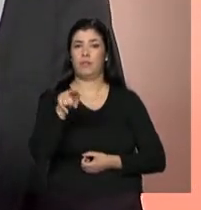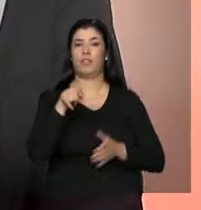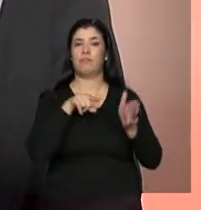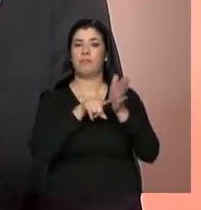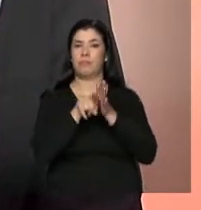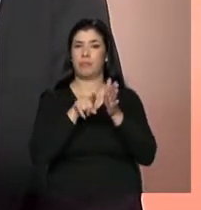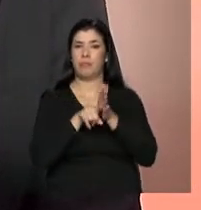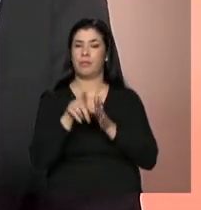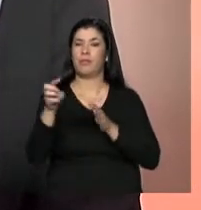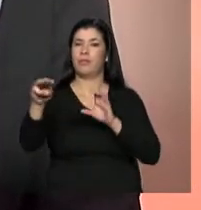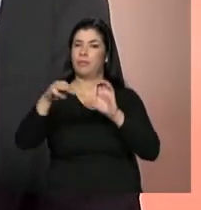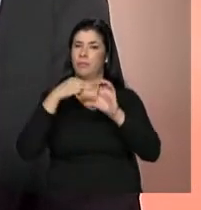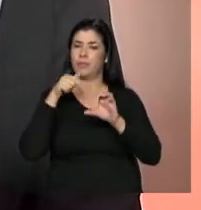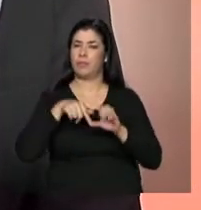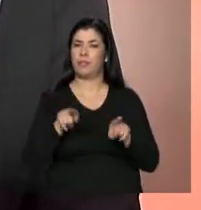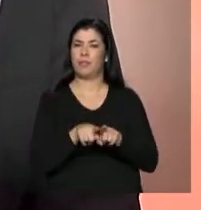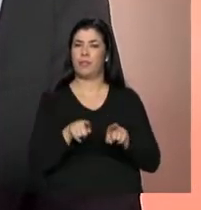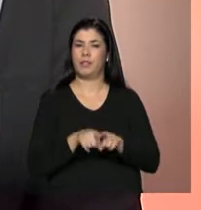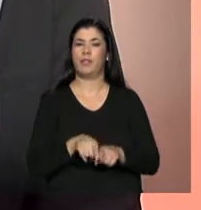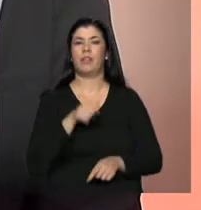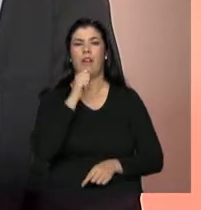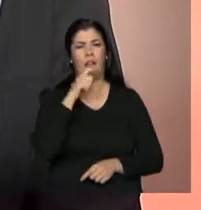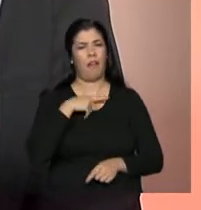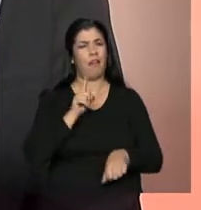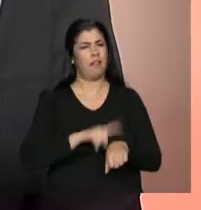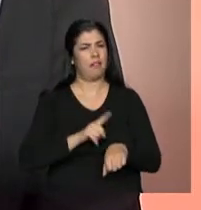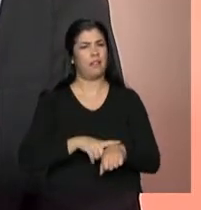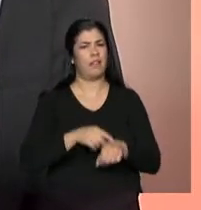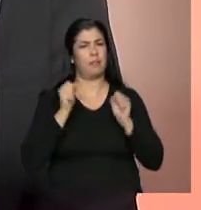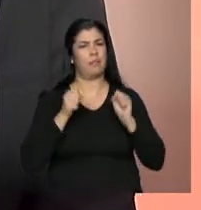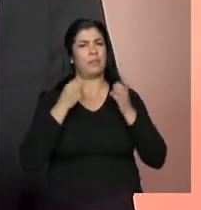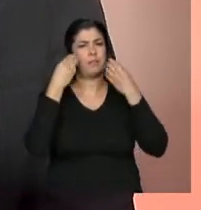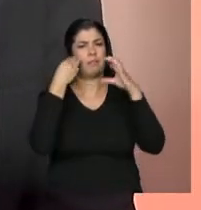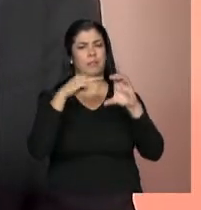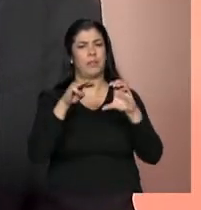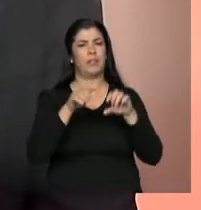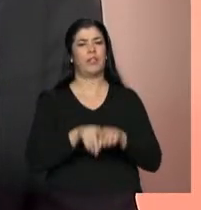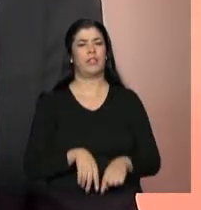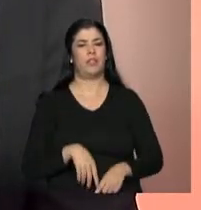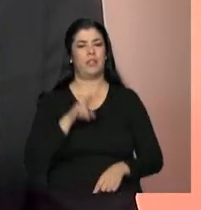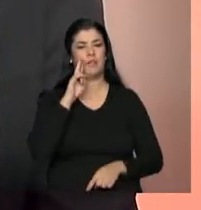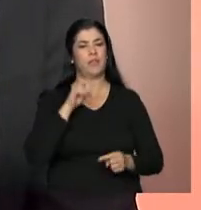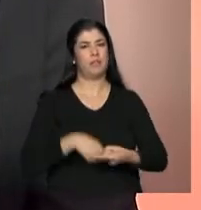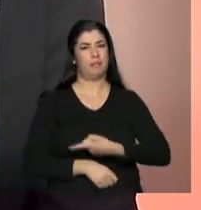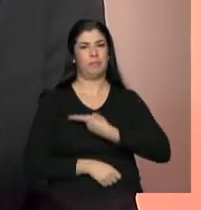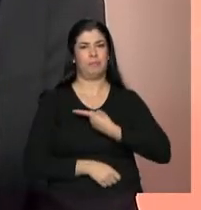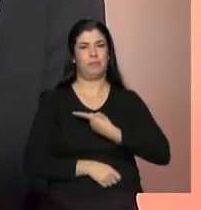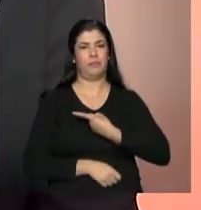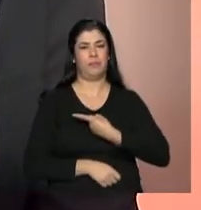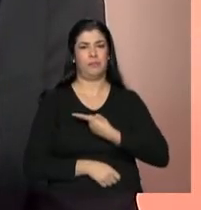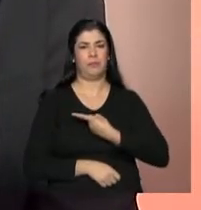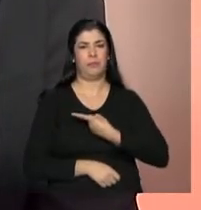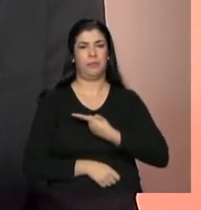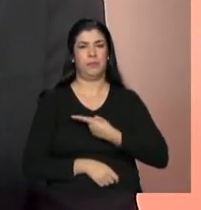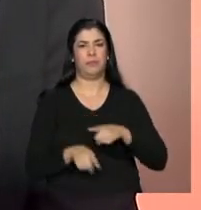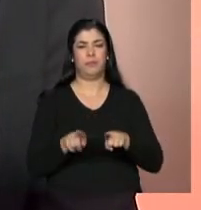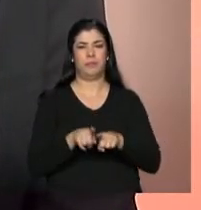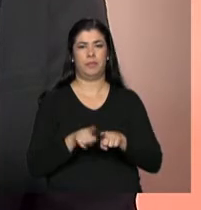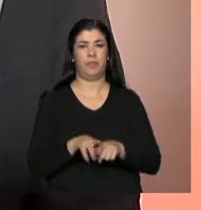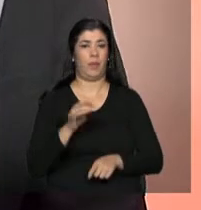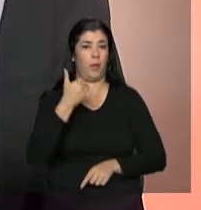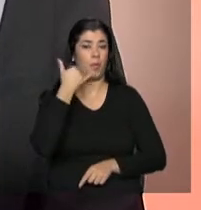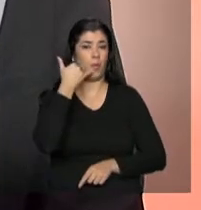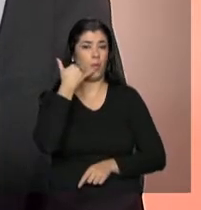enviadas por você, telespectador. E ainda dá tempo de participar. O nosso e-mail é o tele.mds.gov.br Os